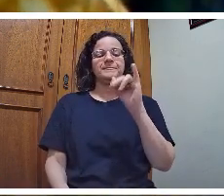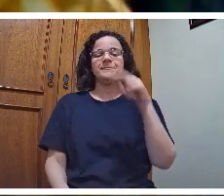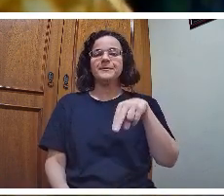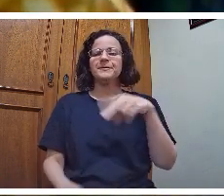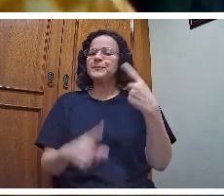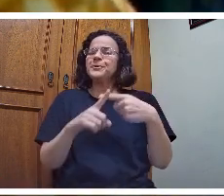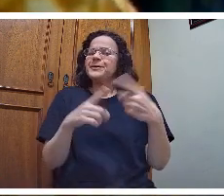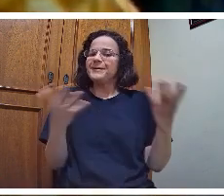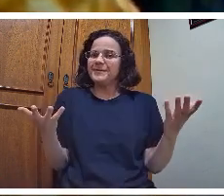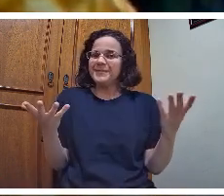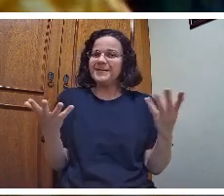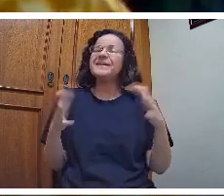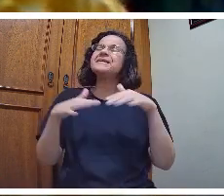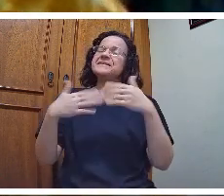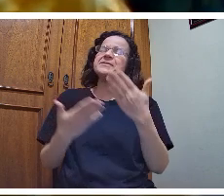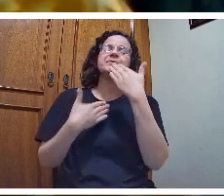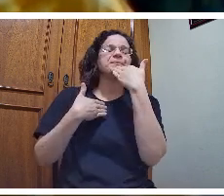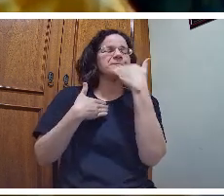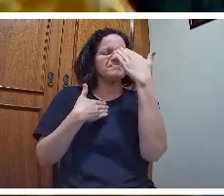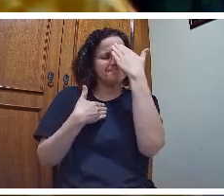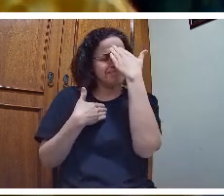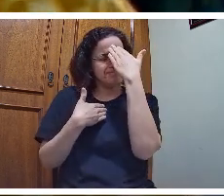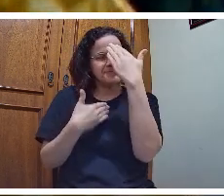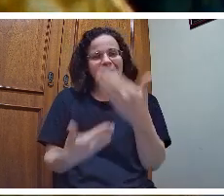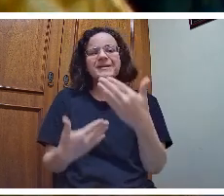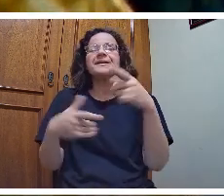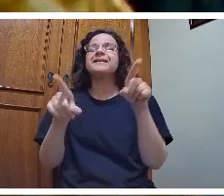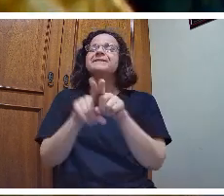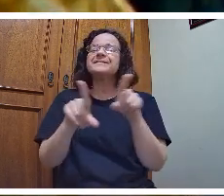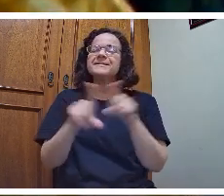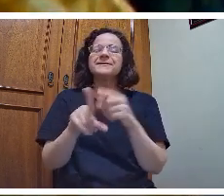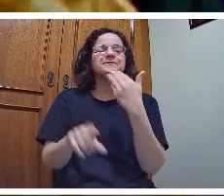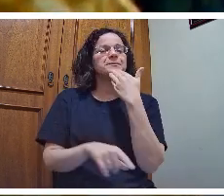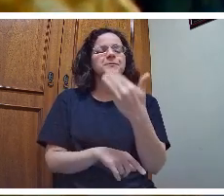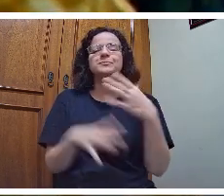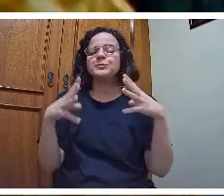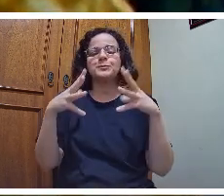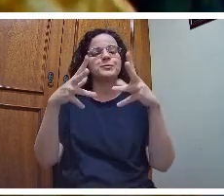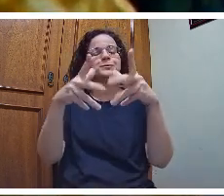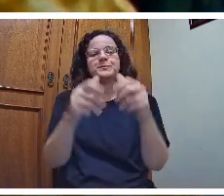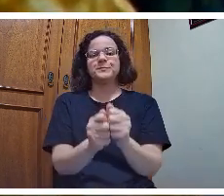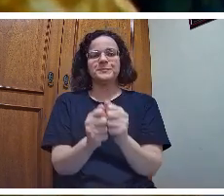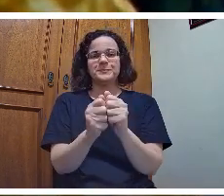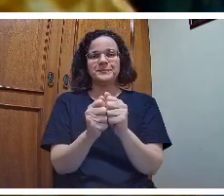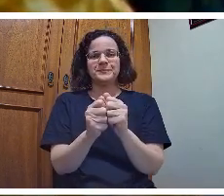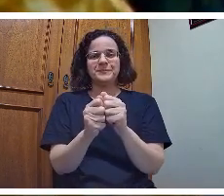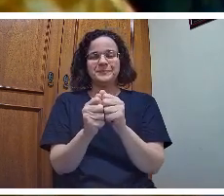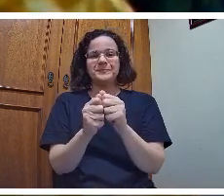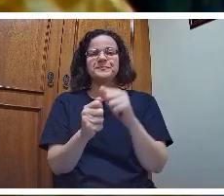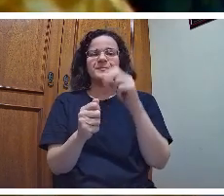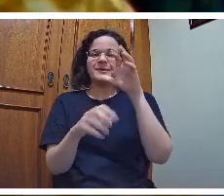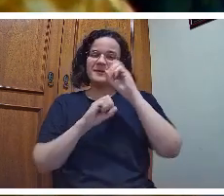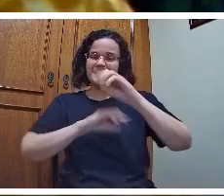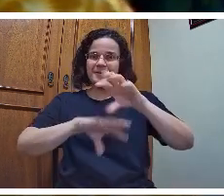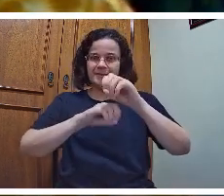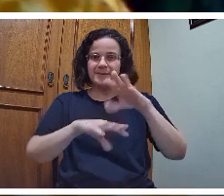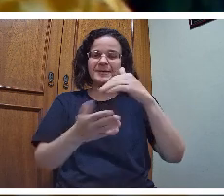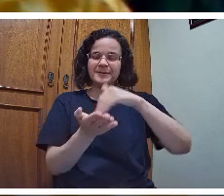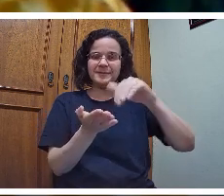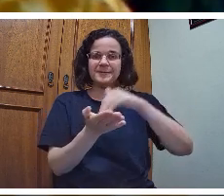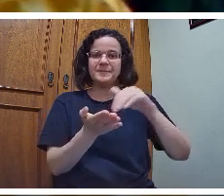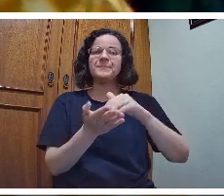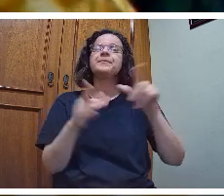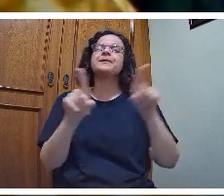Então, além de um pedido de toda a rede, trazer essa pessoa que é o Gasparin para além de